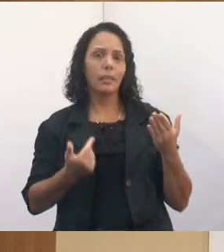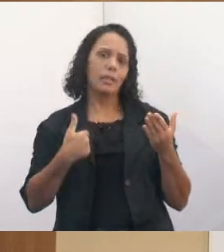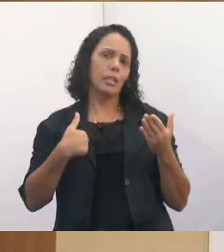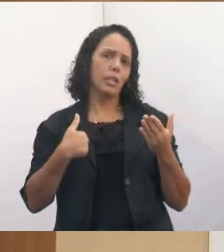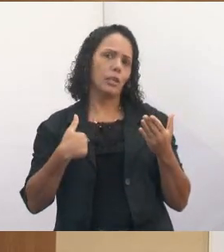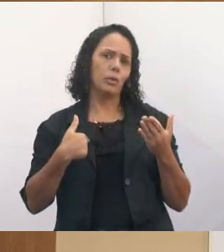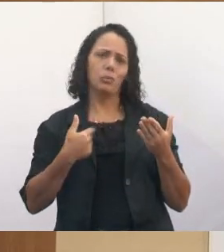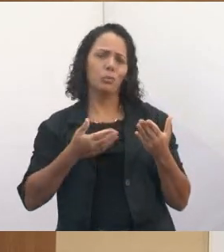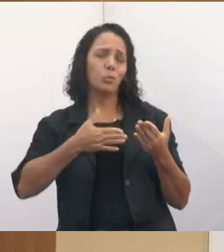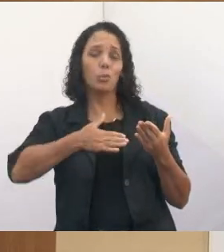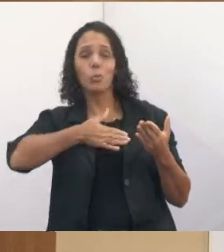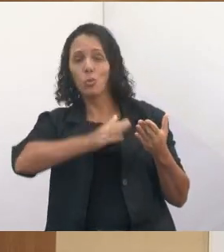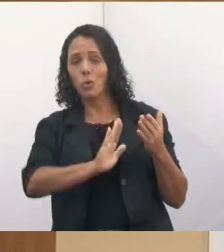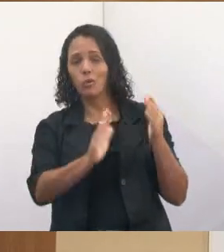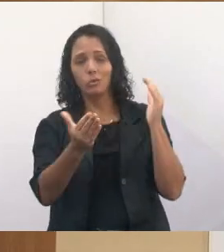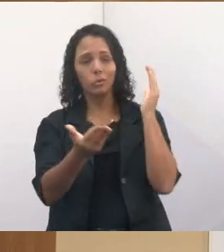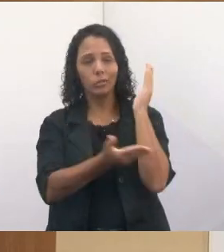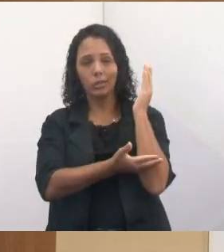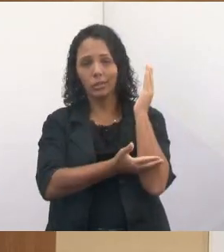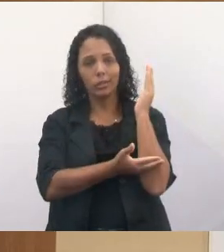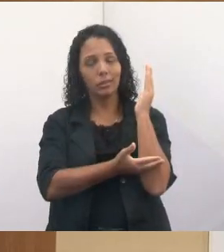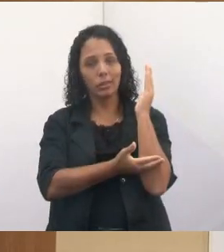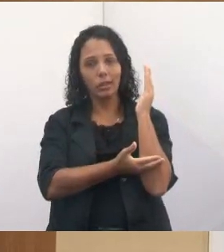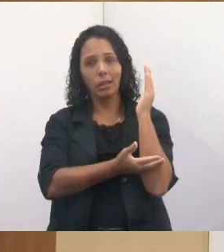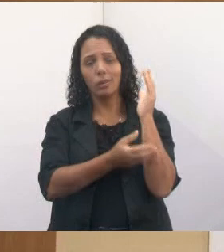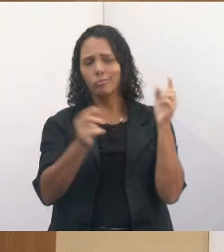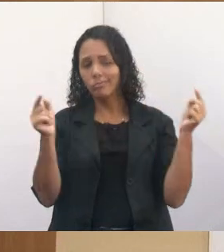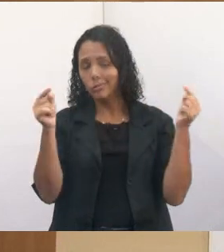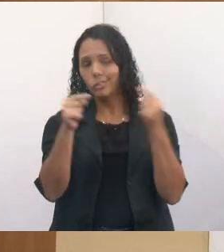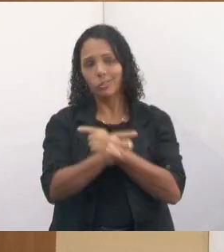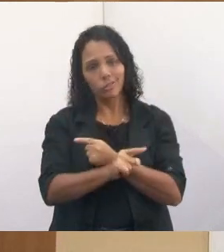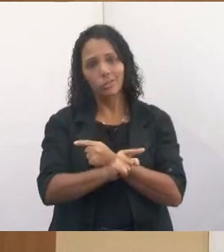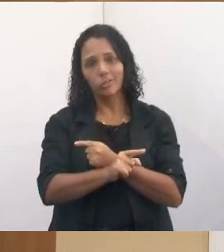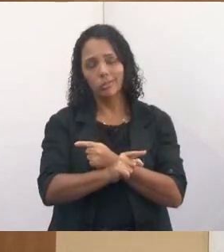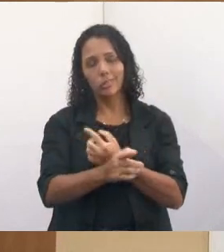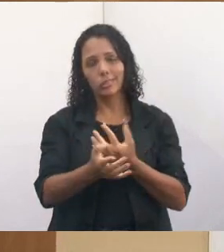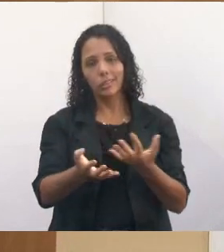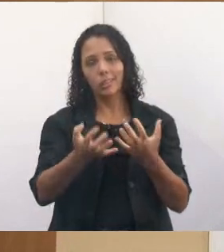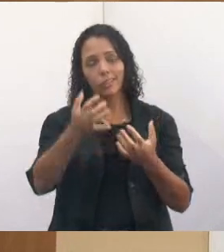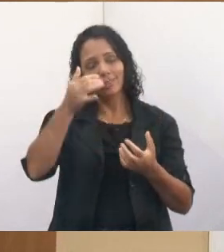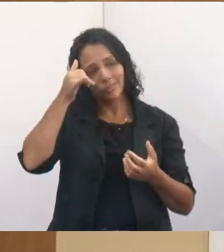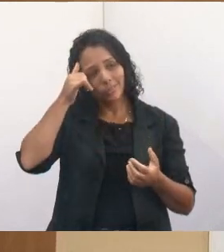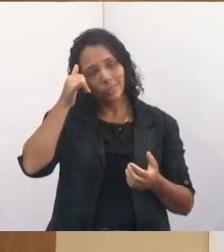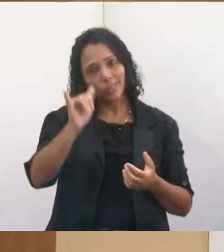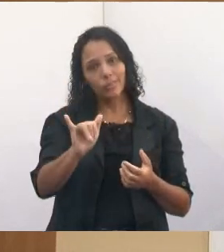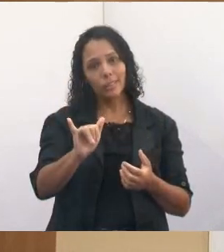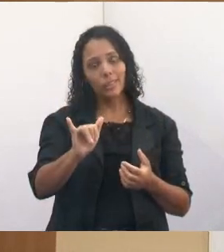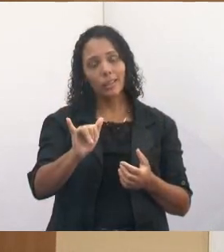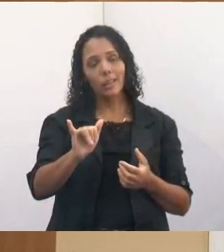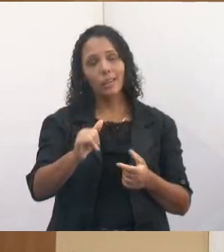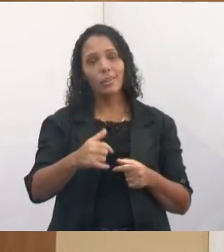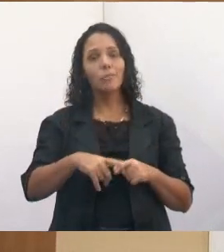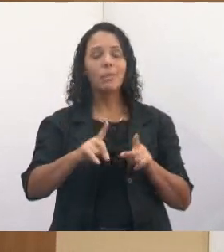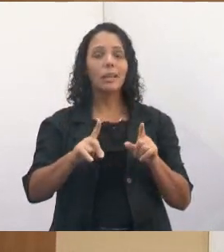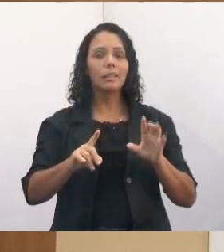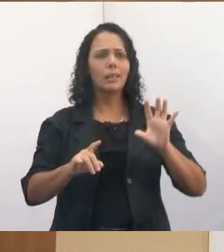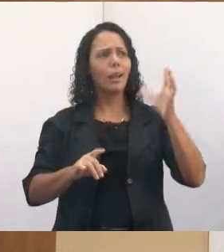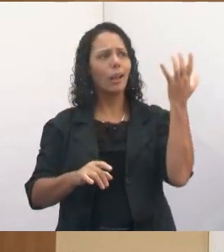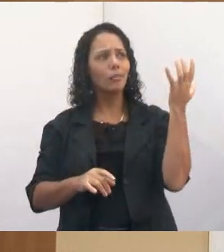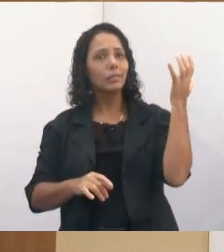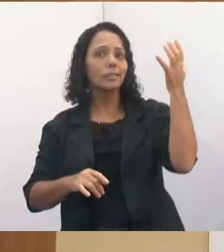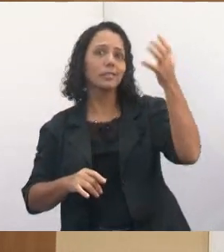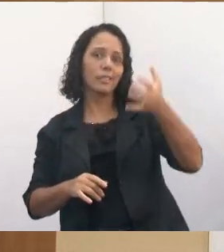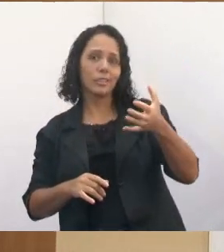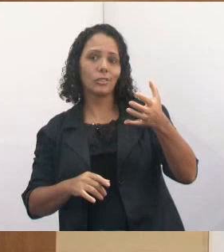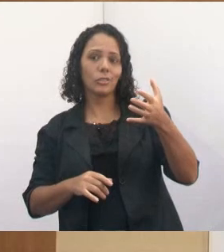contra esse negócio de arrancar a árvore, todo mundo sabe disso, né? Minha luta para evitar que se corte, só em última necessidade mesmo. E a árvore está torta, o